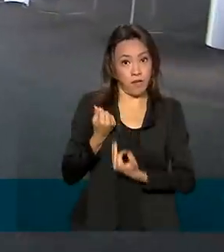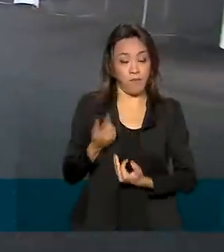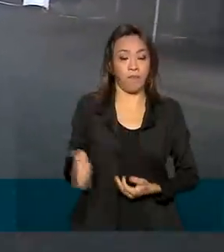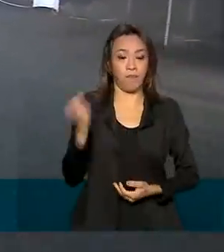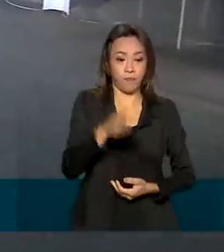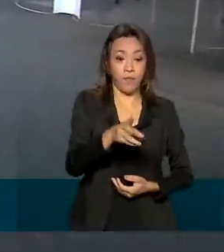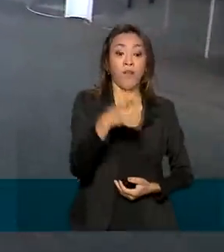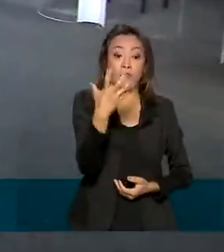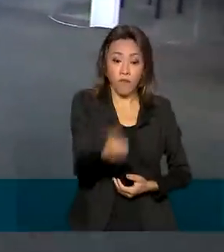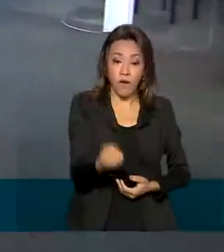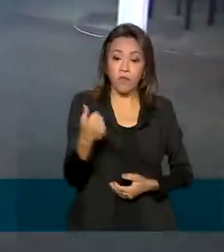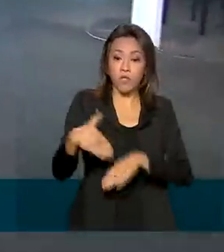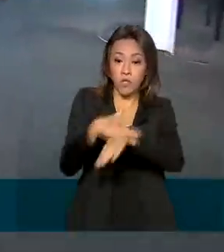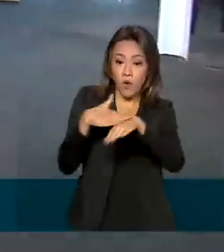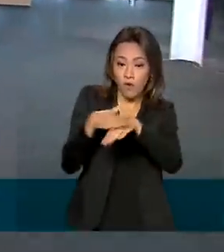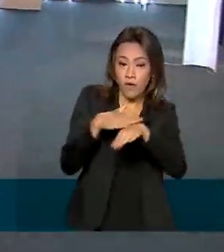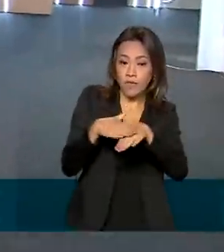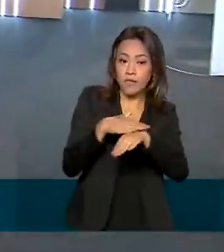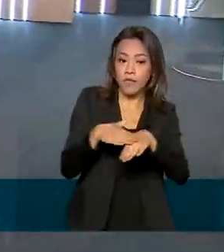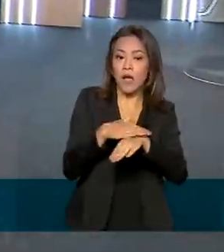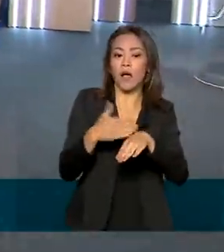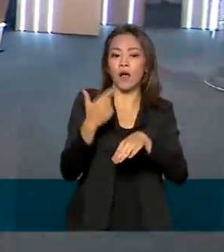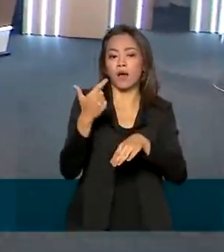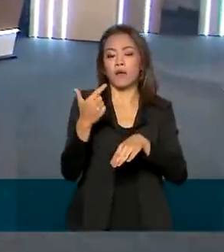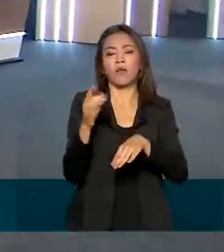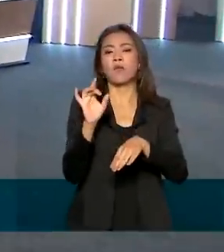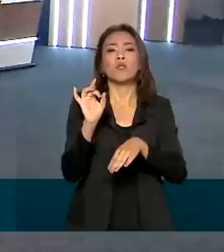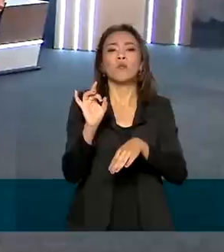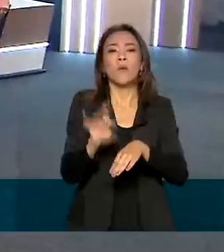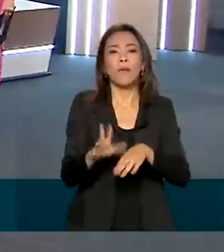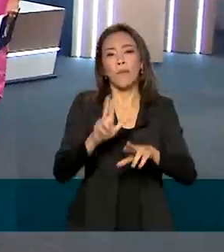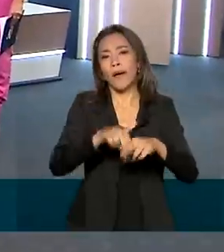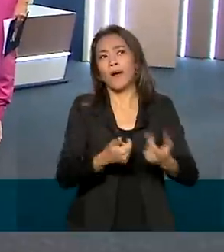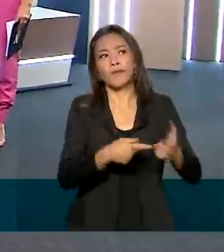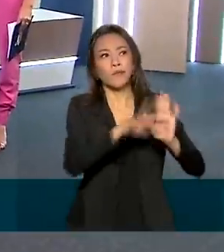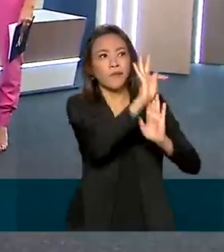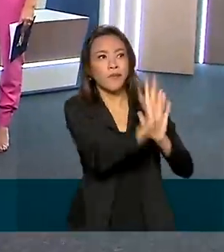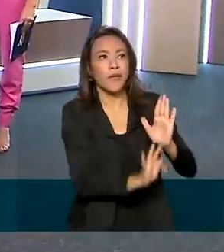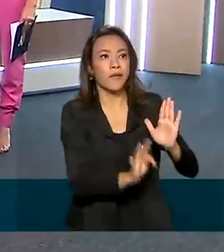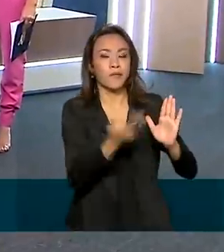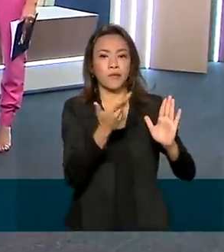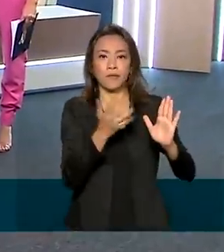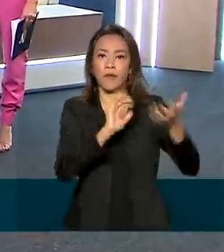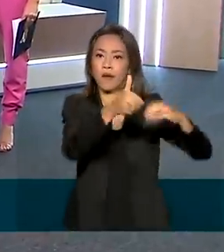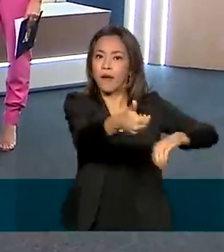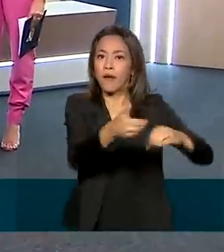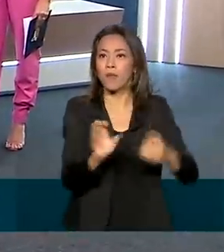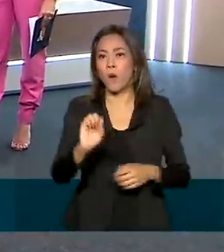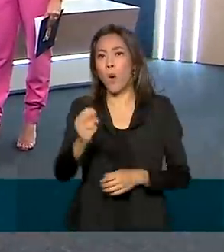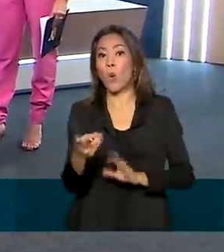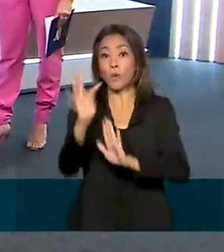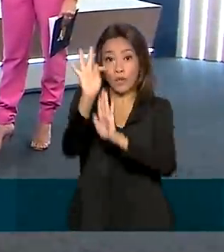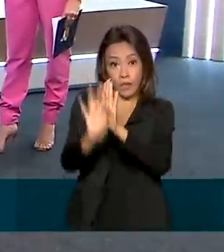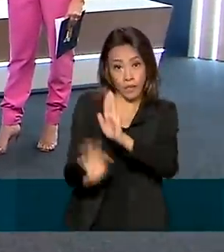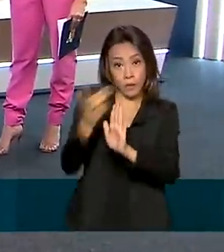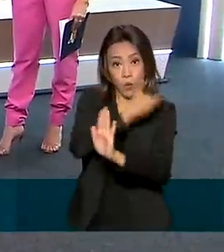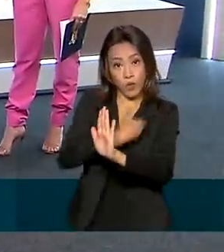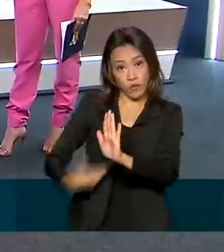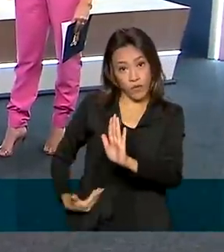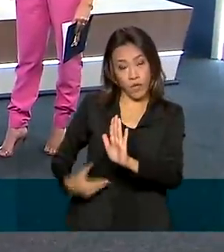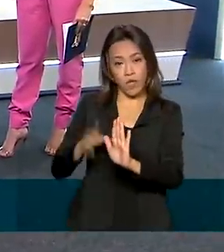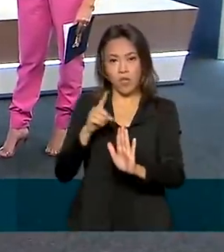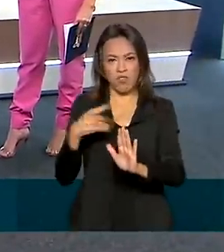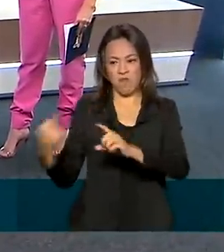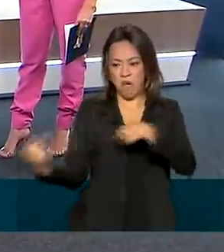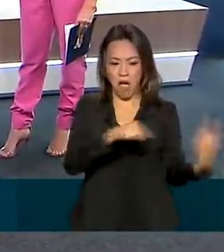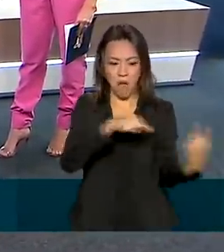ao Bolsa Família e aí não é uma questão de o texto da Câmara ou o texto do governo, não existe uma disputa de